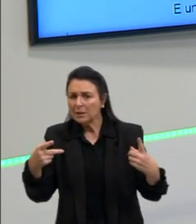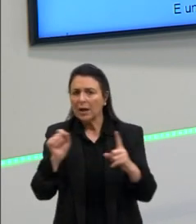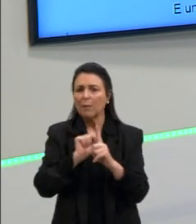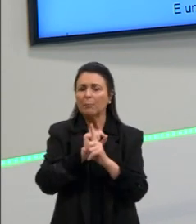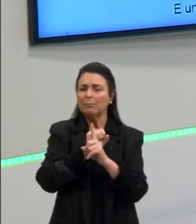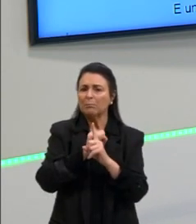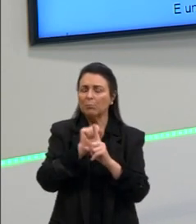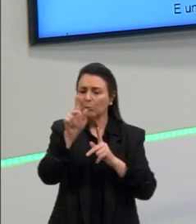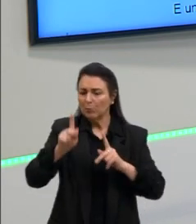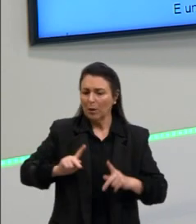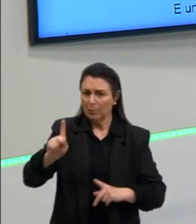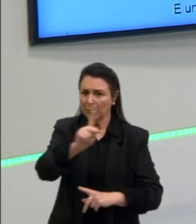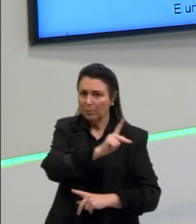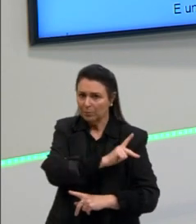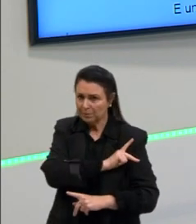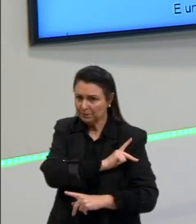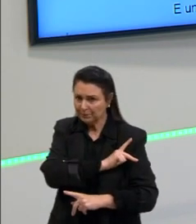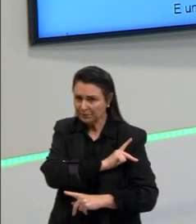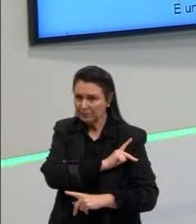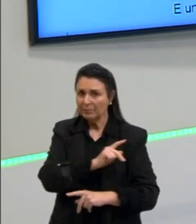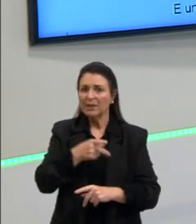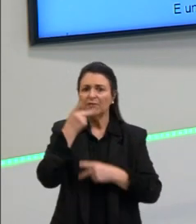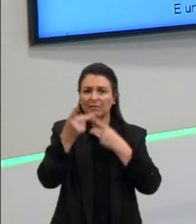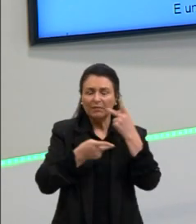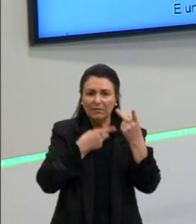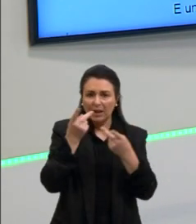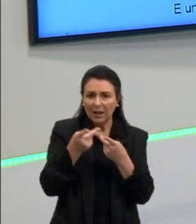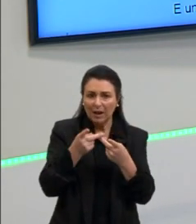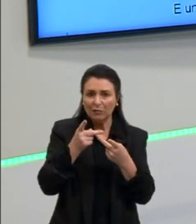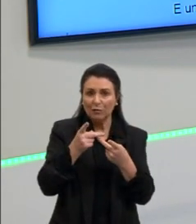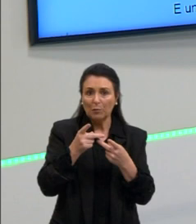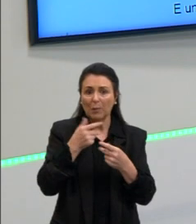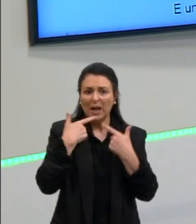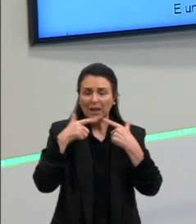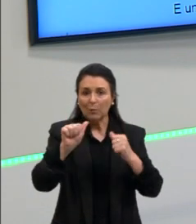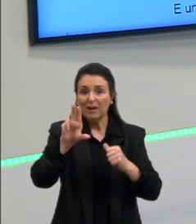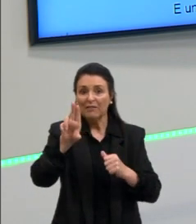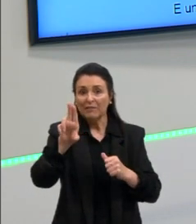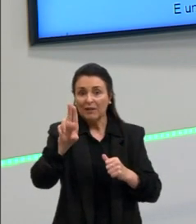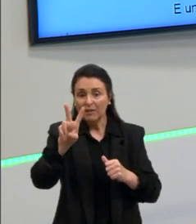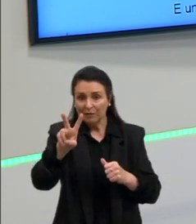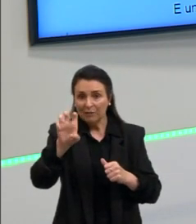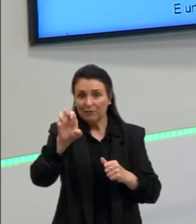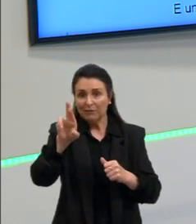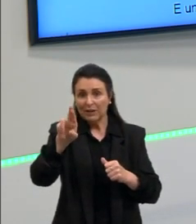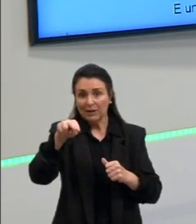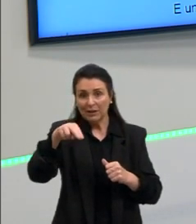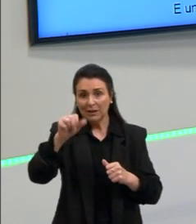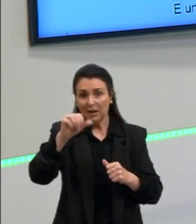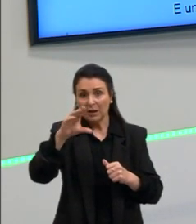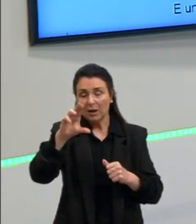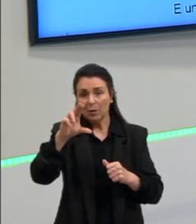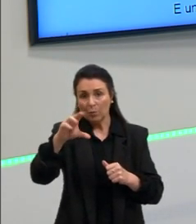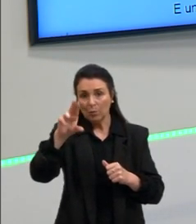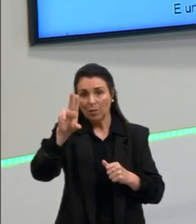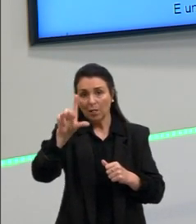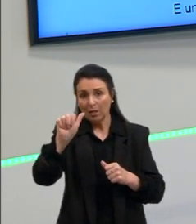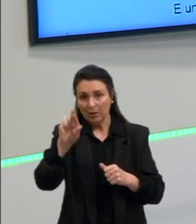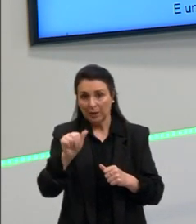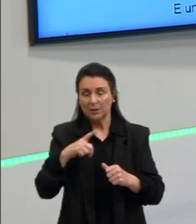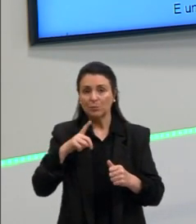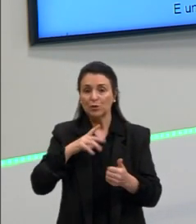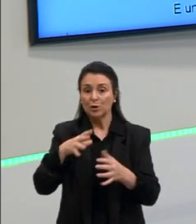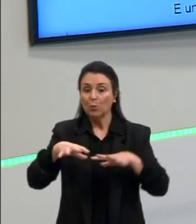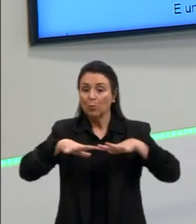povo não falava latim, falava uma língua vernacular. E tiveram movimentos de herégeas, como os cátaros e os albigenses,